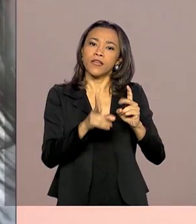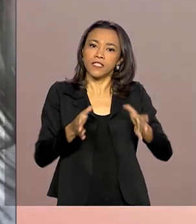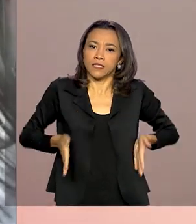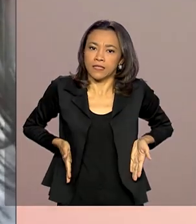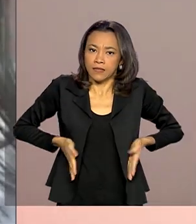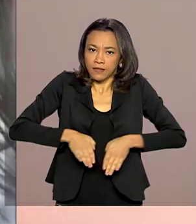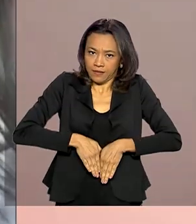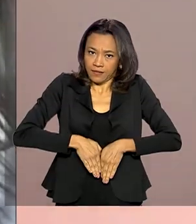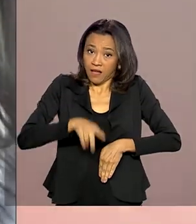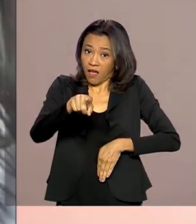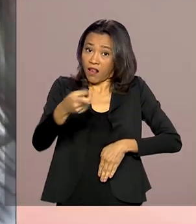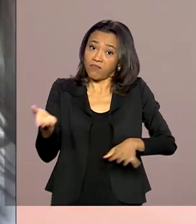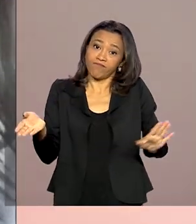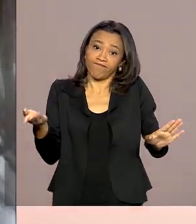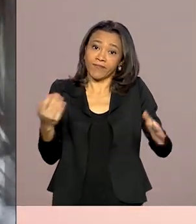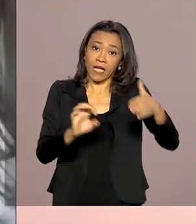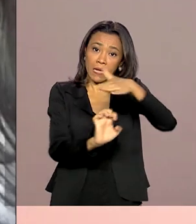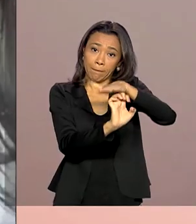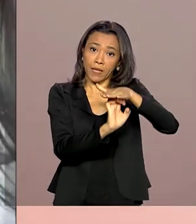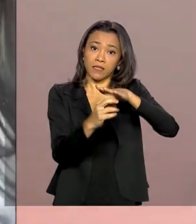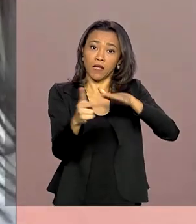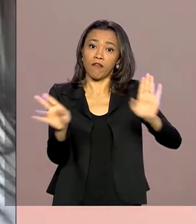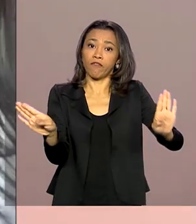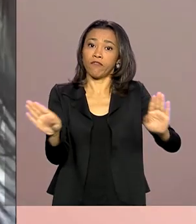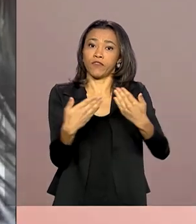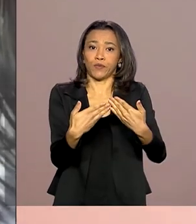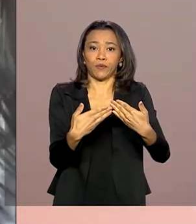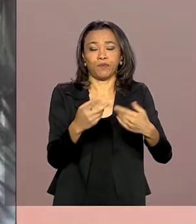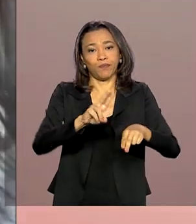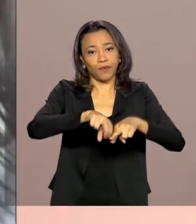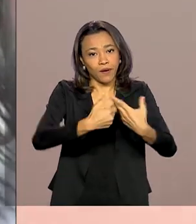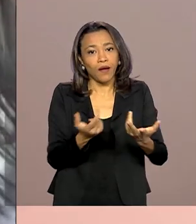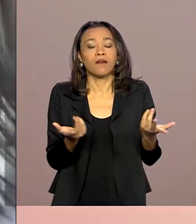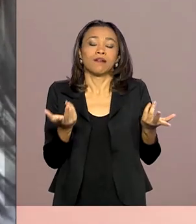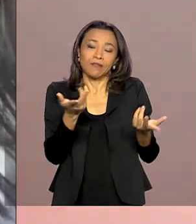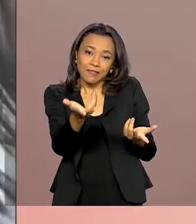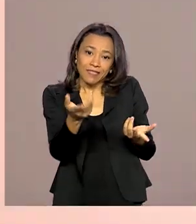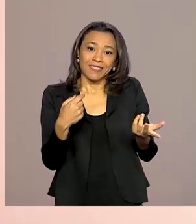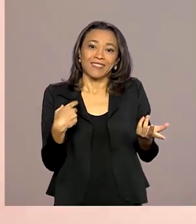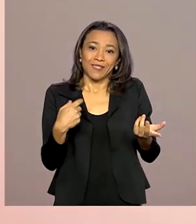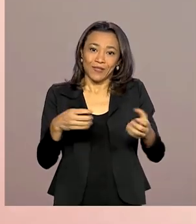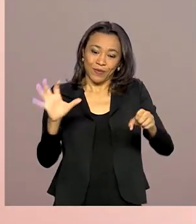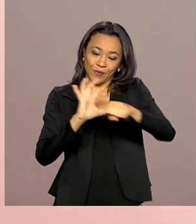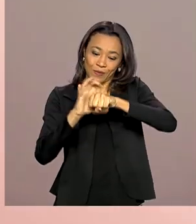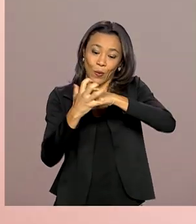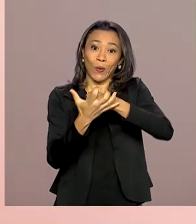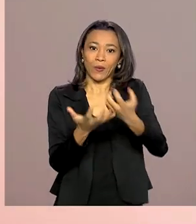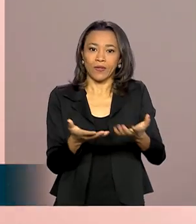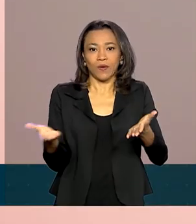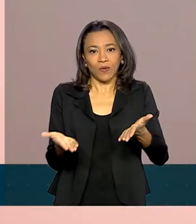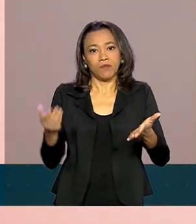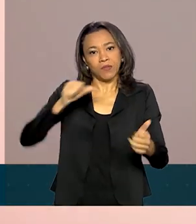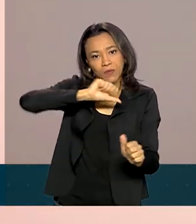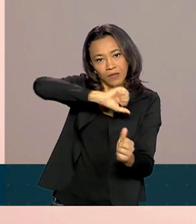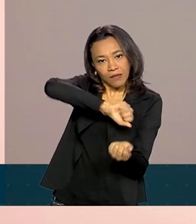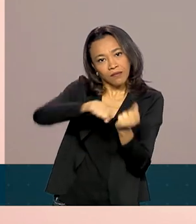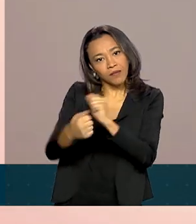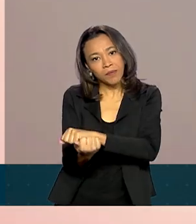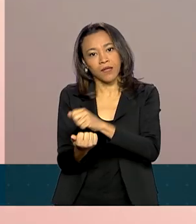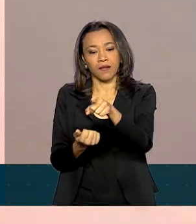Com o negócio fechado por conta do coronavírus, ela teve de se reinventar. Hoje eu tive que,